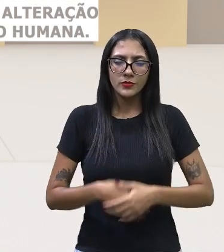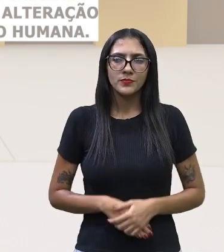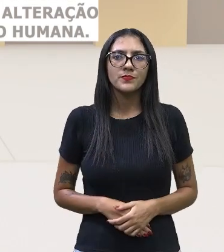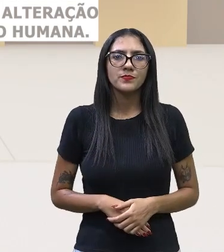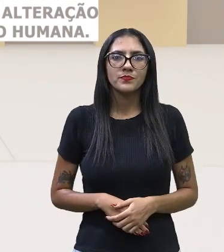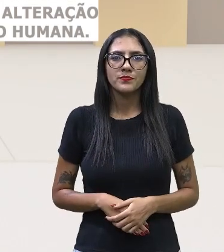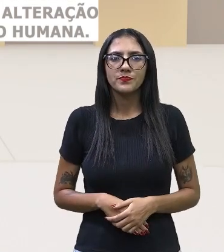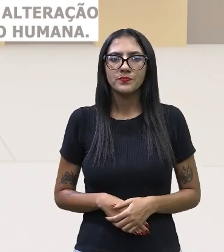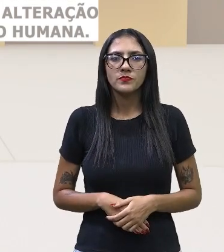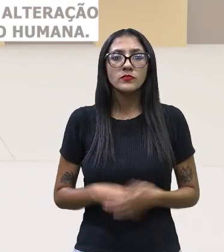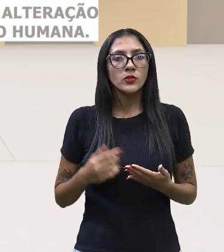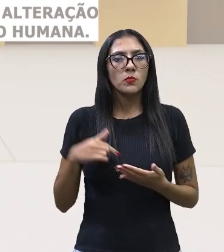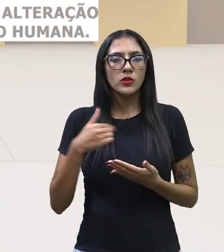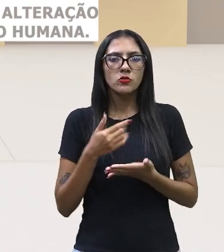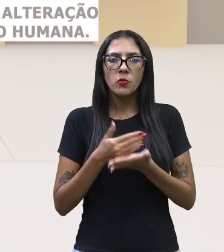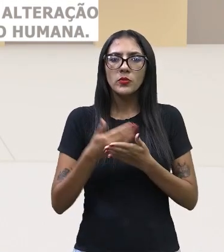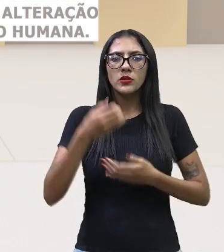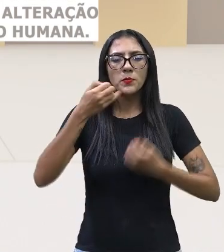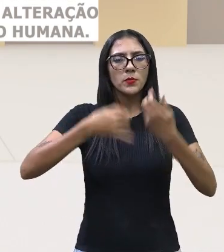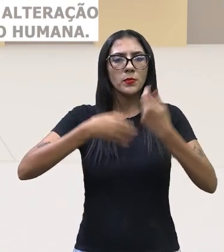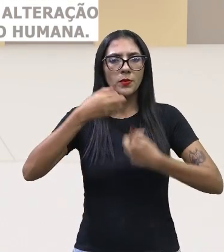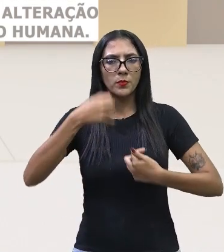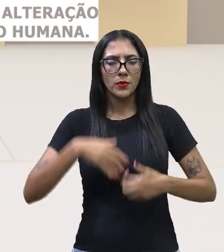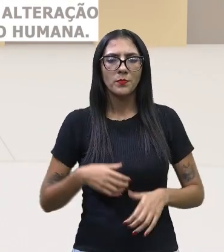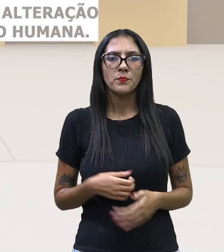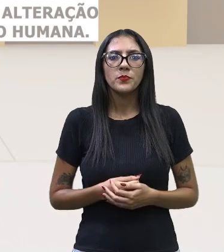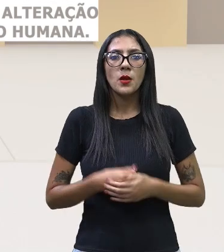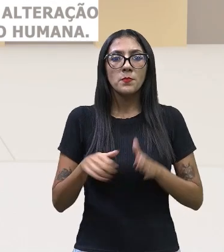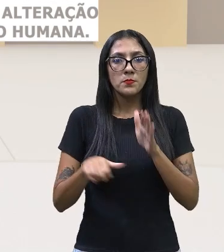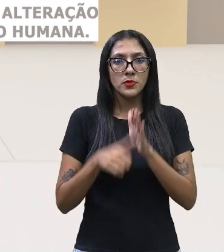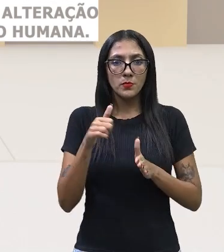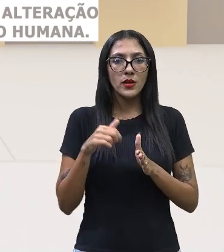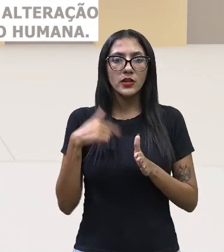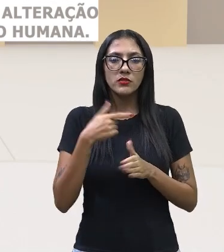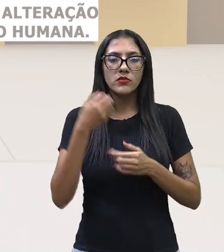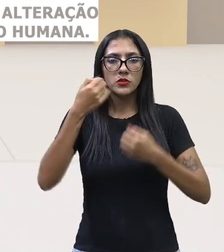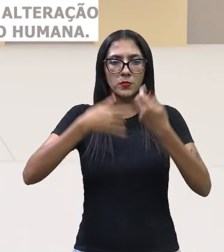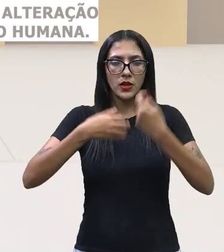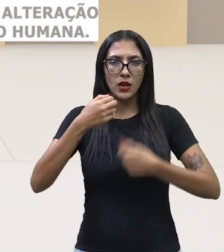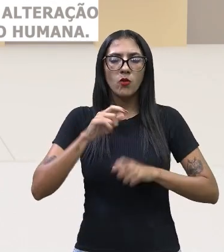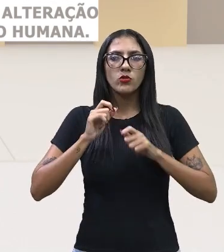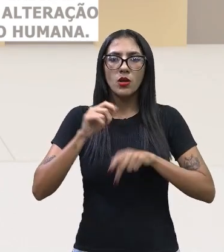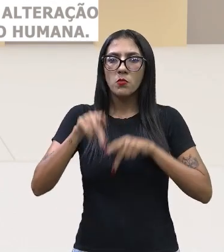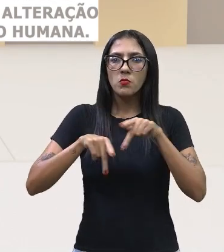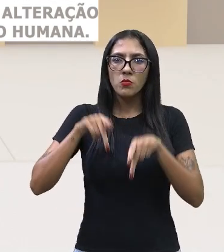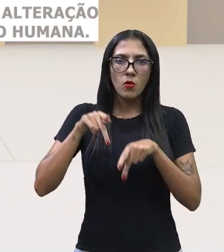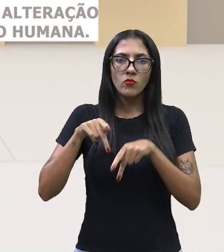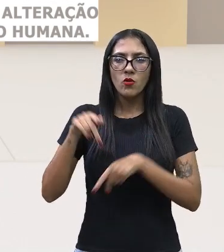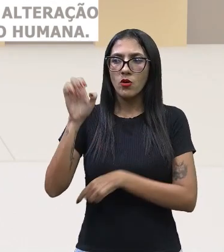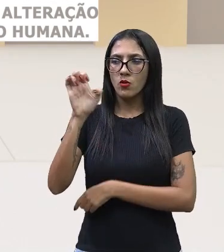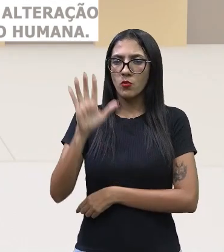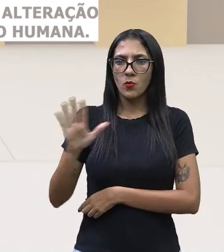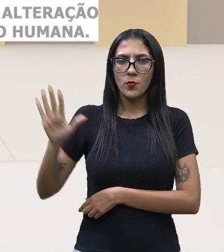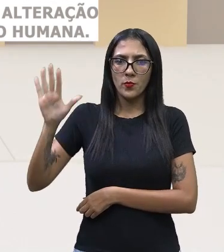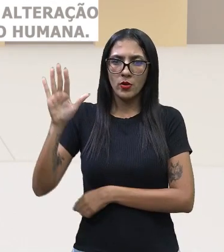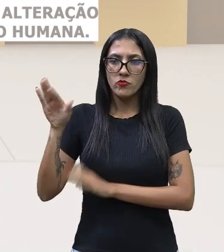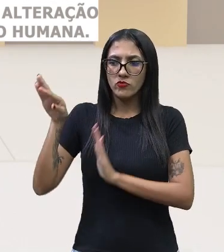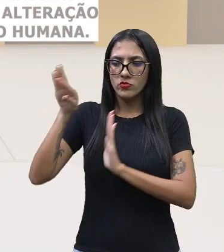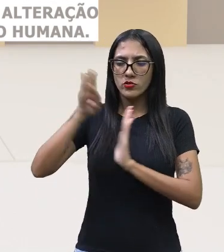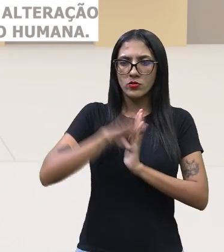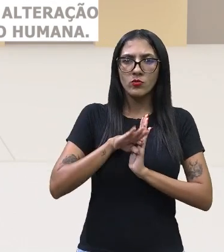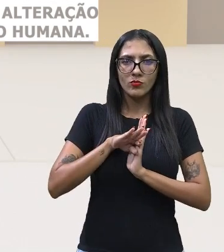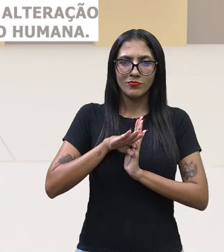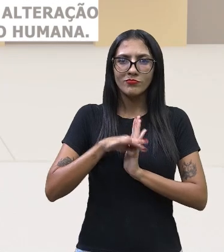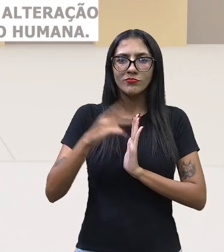de desmatamento, a gente vai, primeiramente, falar da chegada do europeu na Amazônia, ali no